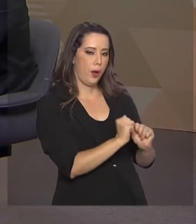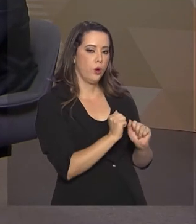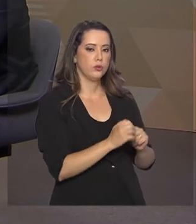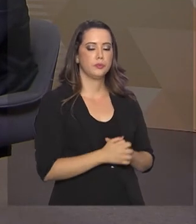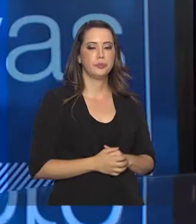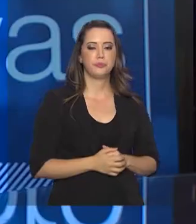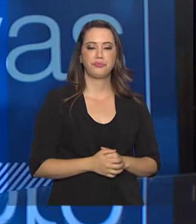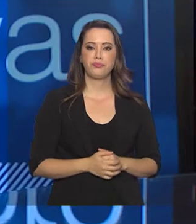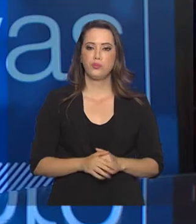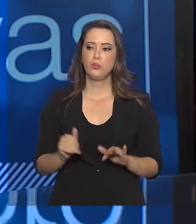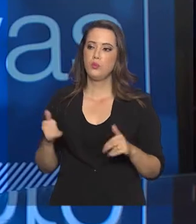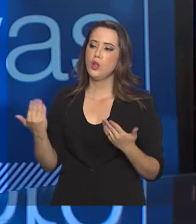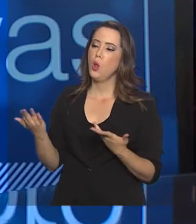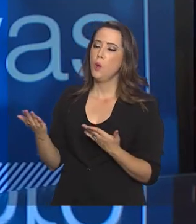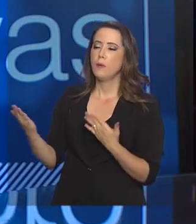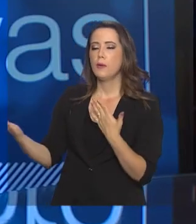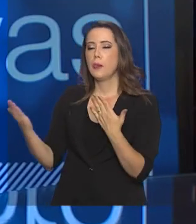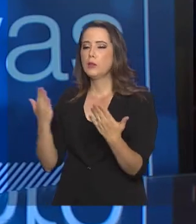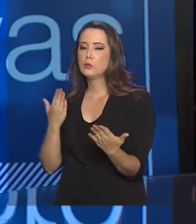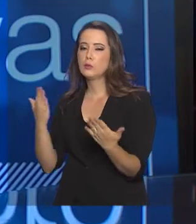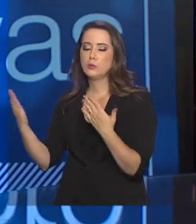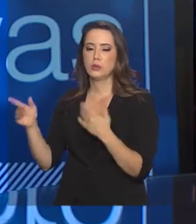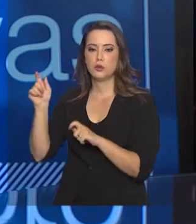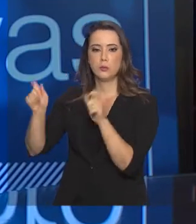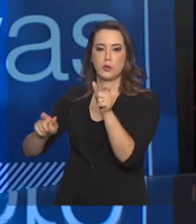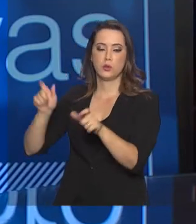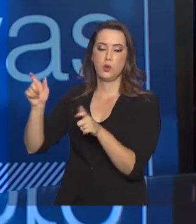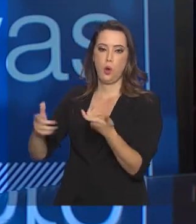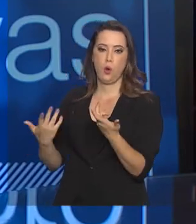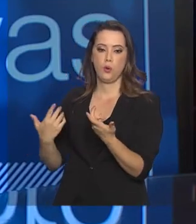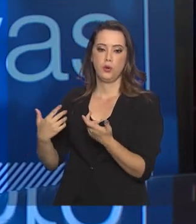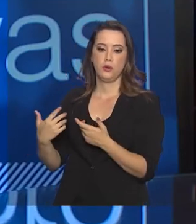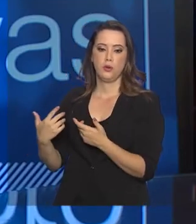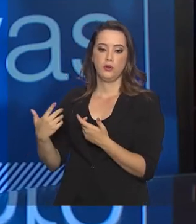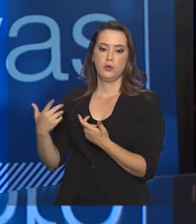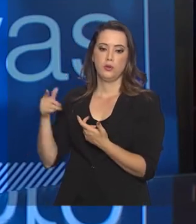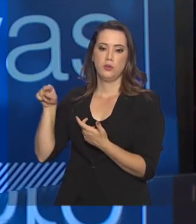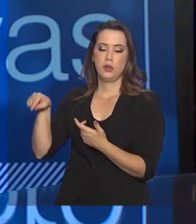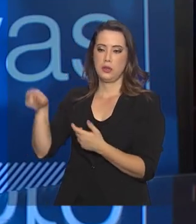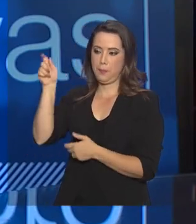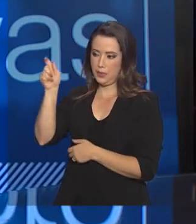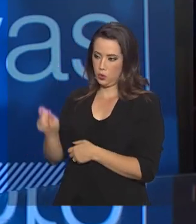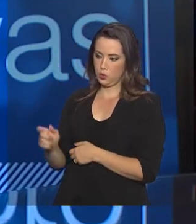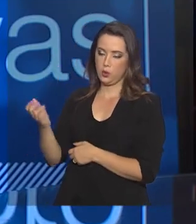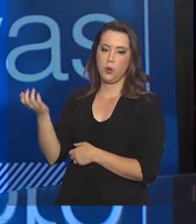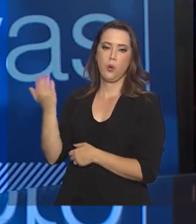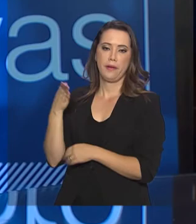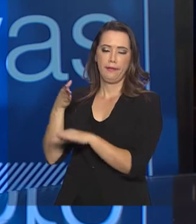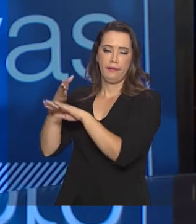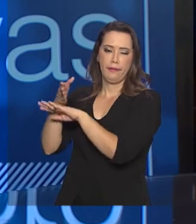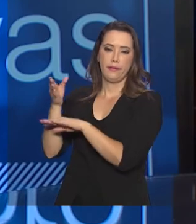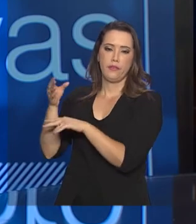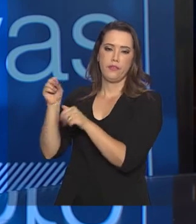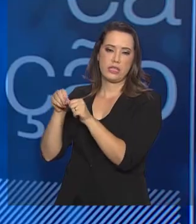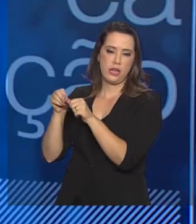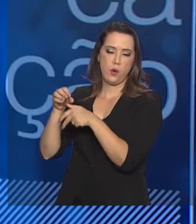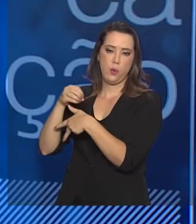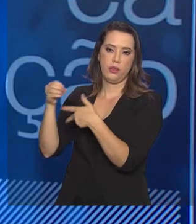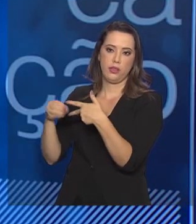Qual que é o perfil do estudante, do participante, candidato ao Enem 2019?